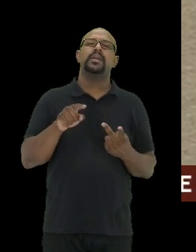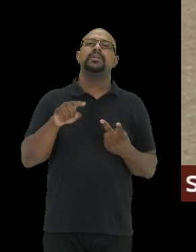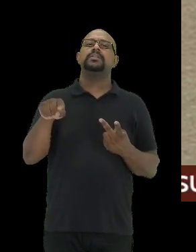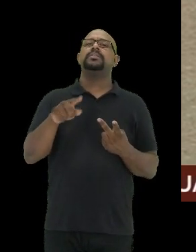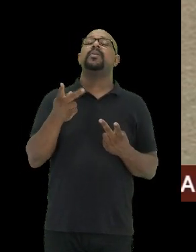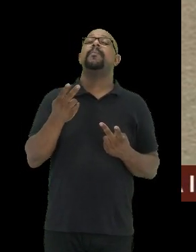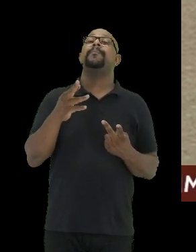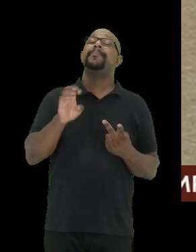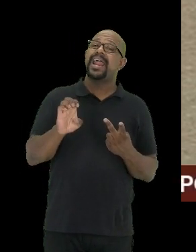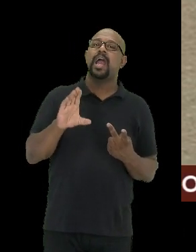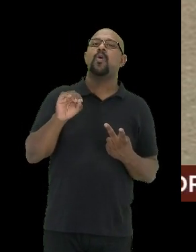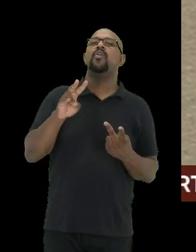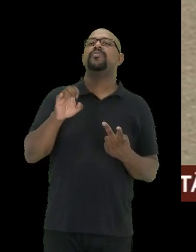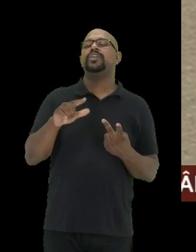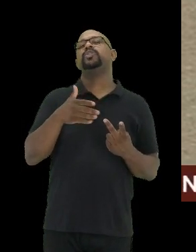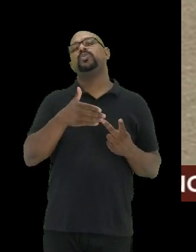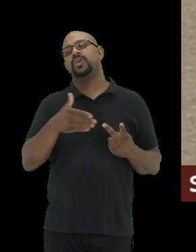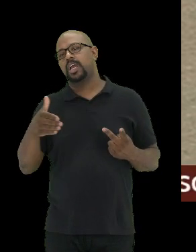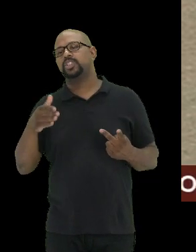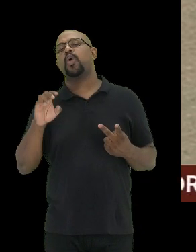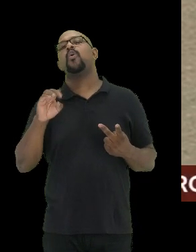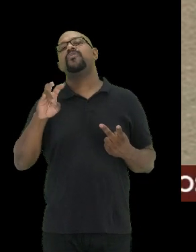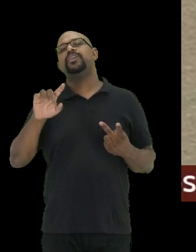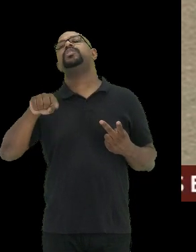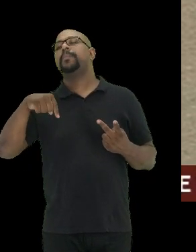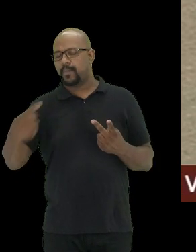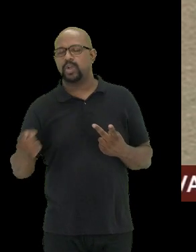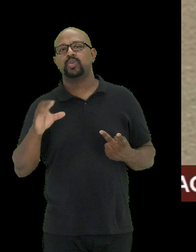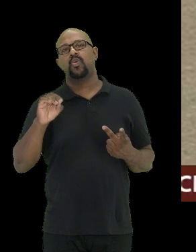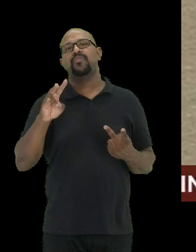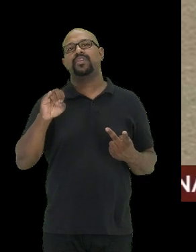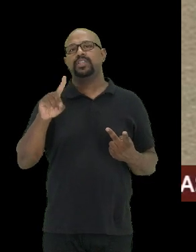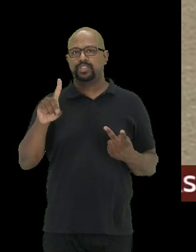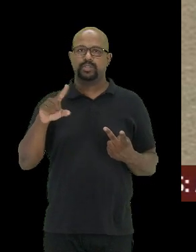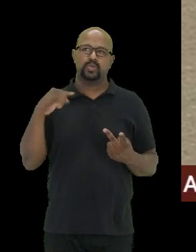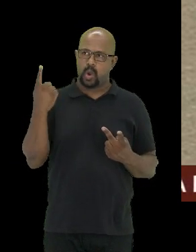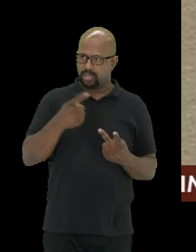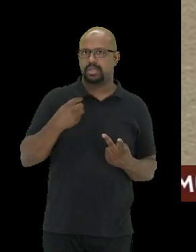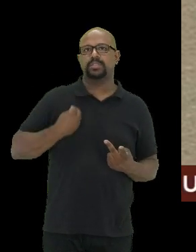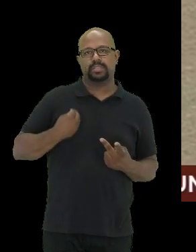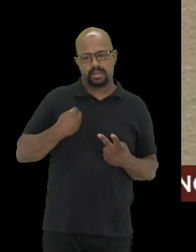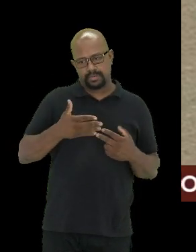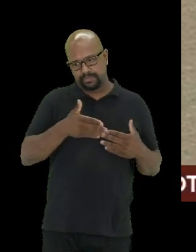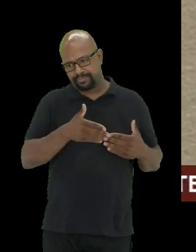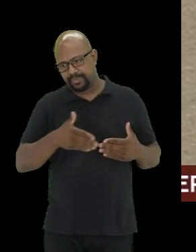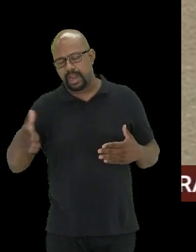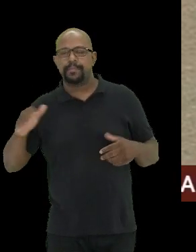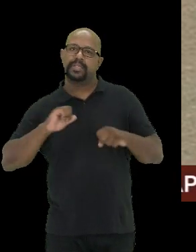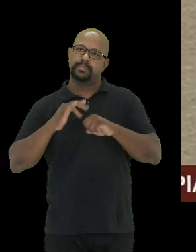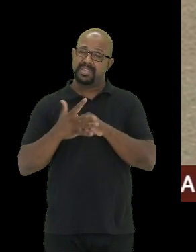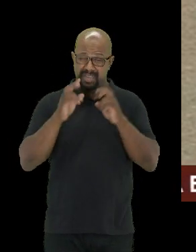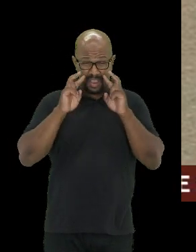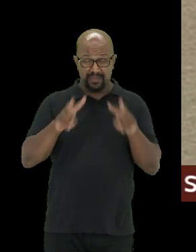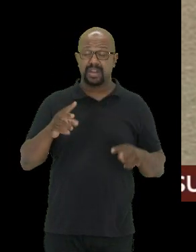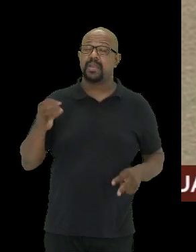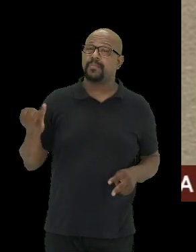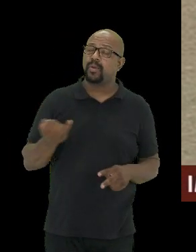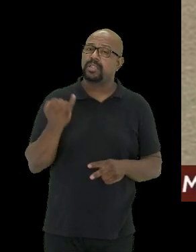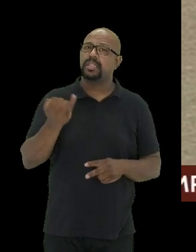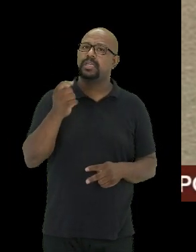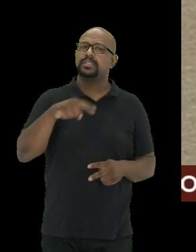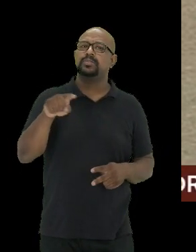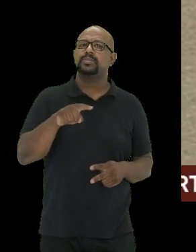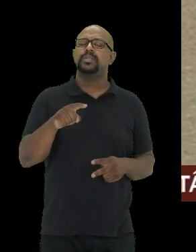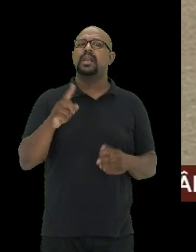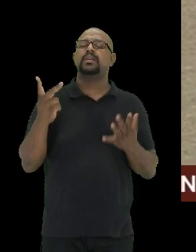pré-Covid, durante a Covid, pós-Covid. Todos nós estamos vivendo essa pandemia e a gente está vendo a importância que estão tendo os